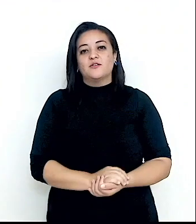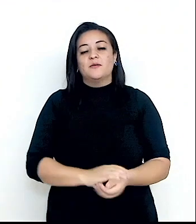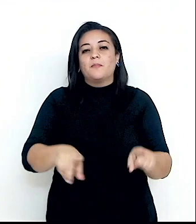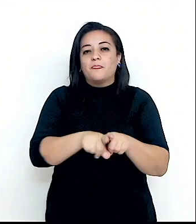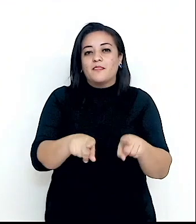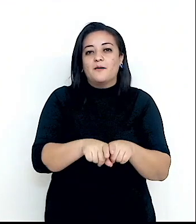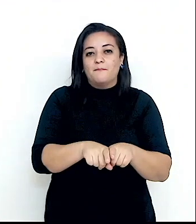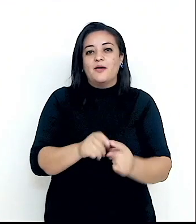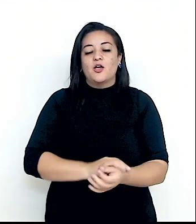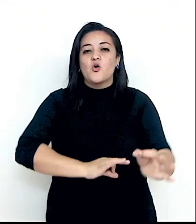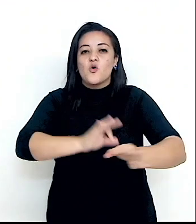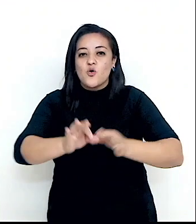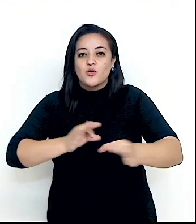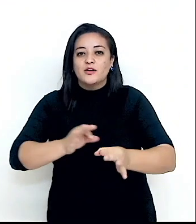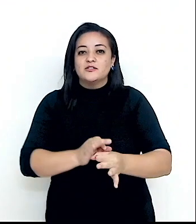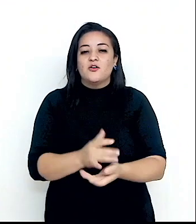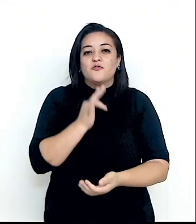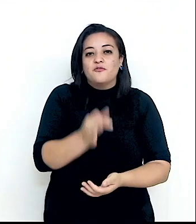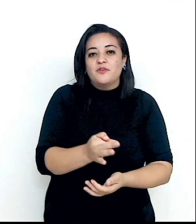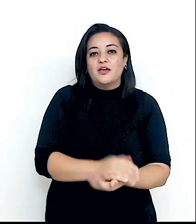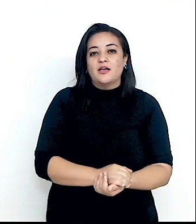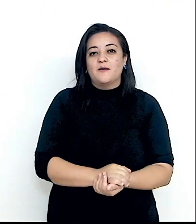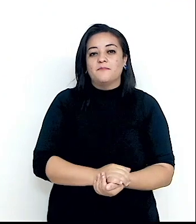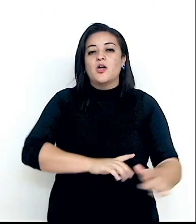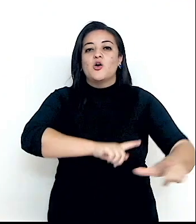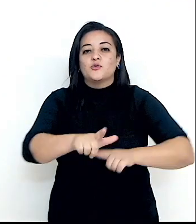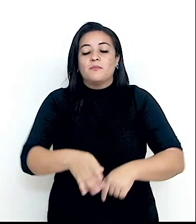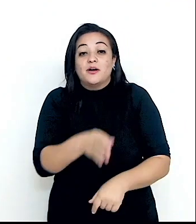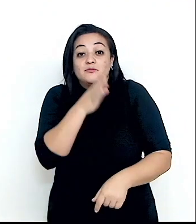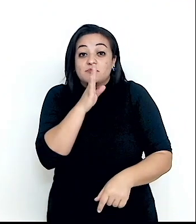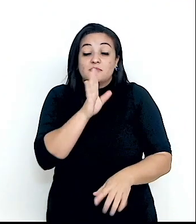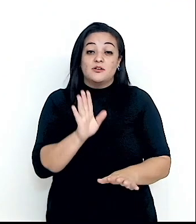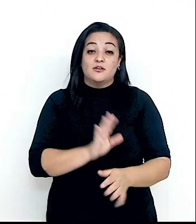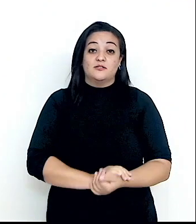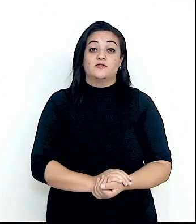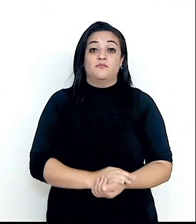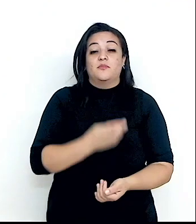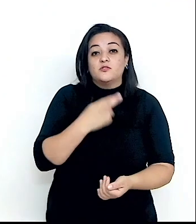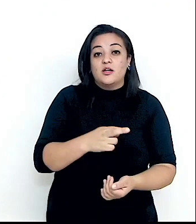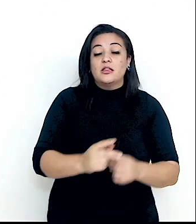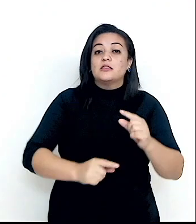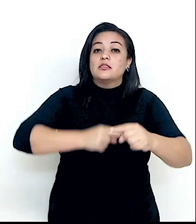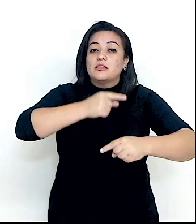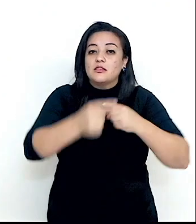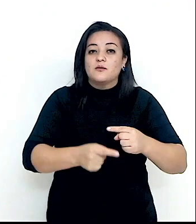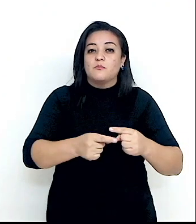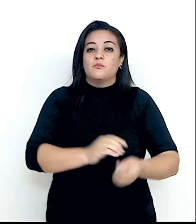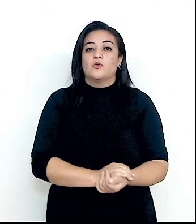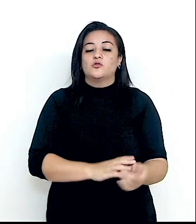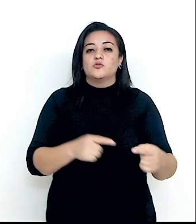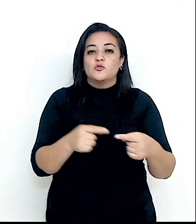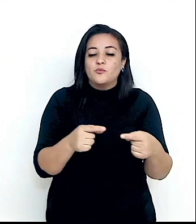E instituiu-se um procedimento chamado procedimento de silêncio, que significa que após a propositura de um